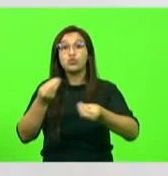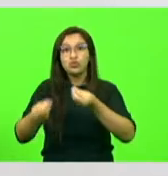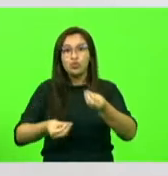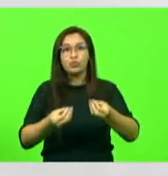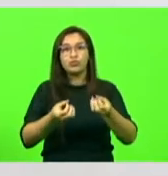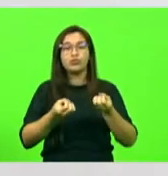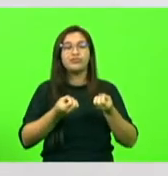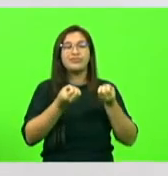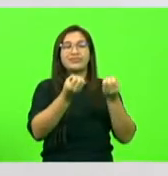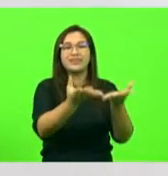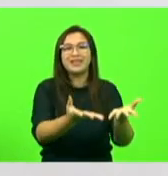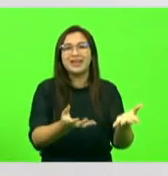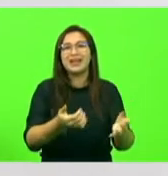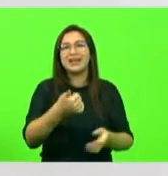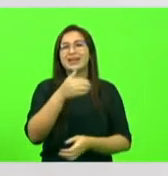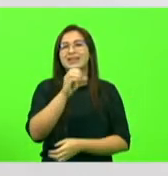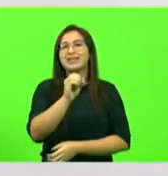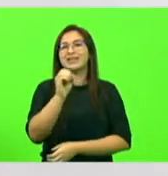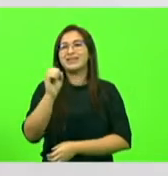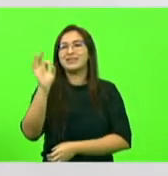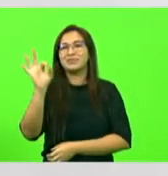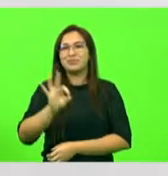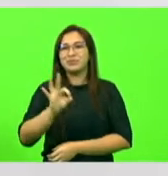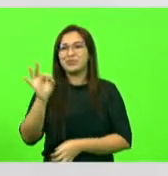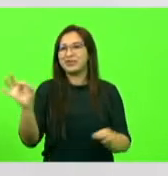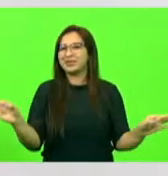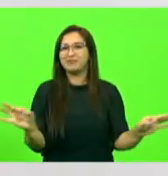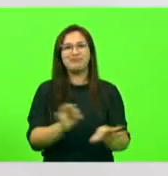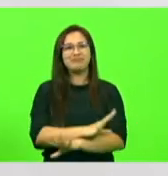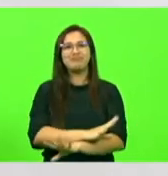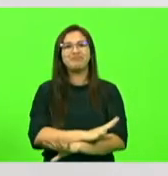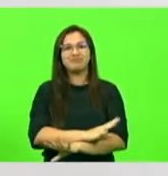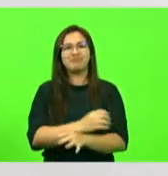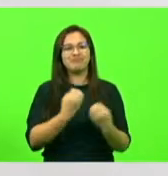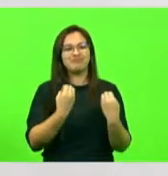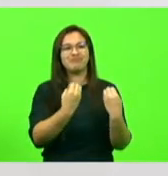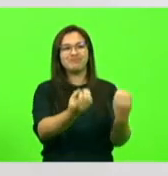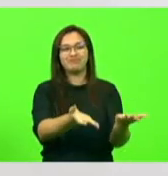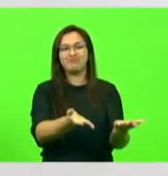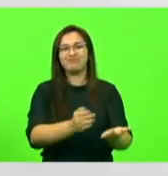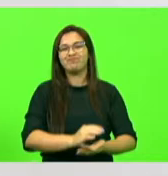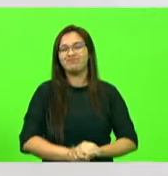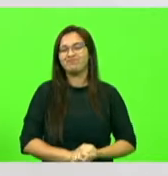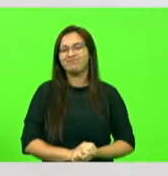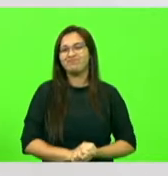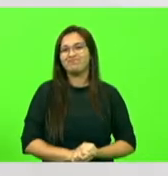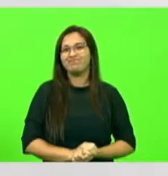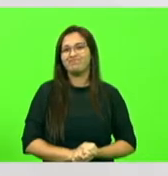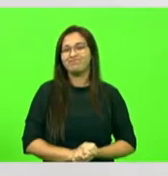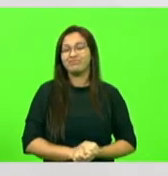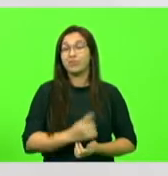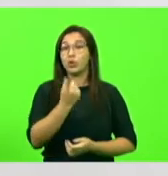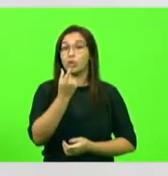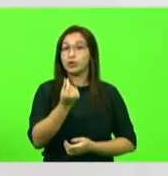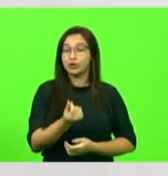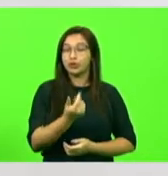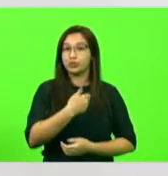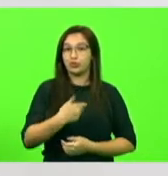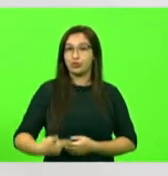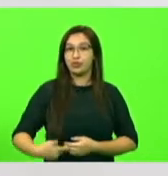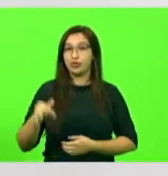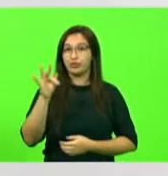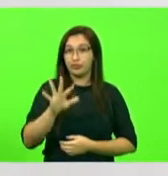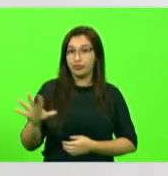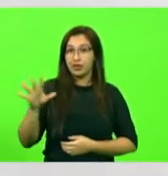100% para a comunidade catarinense. Os recursos que o governo federal tem aportado, os